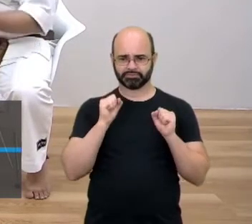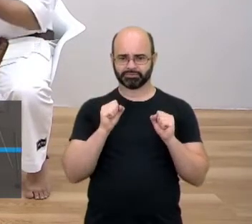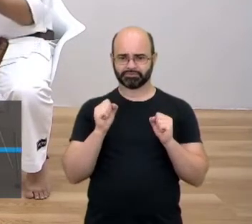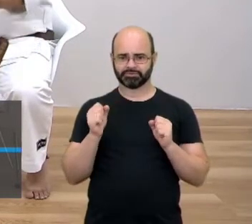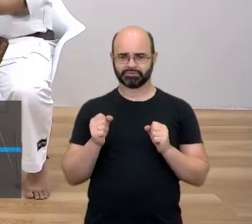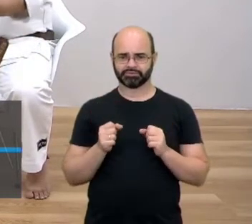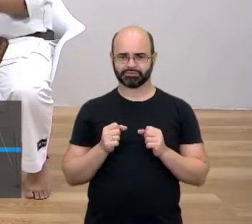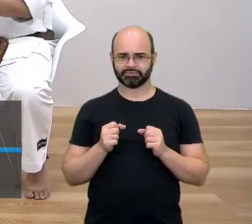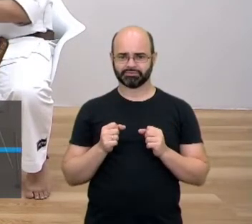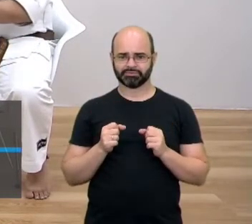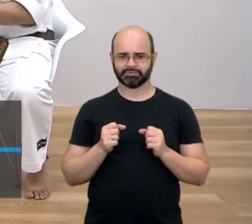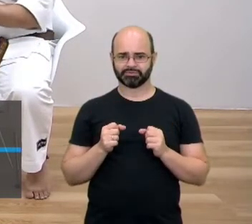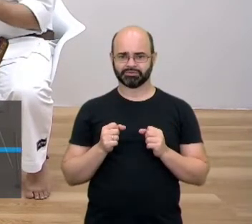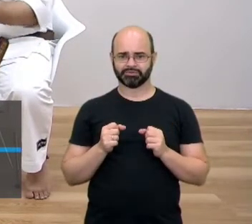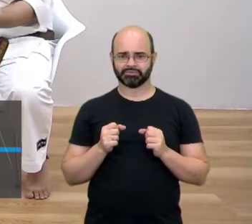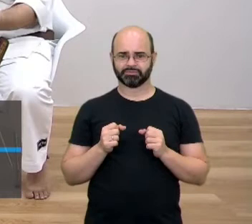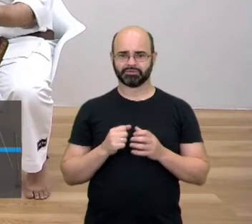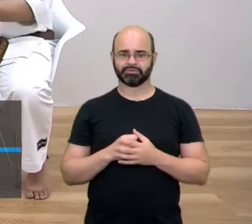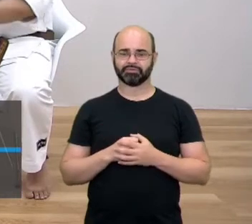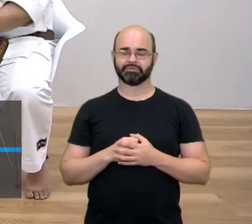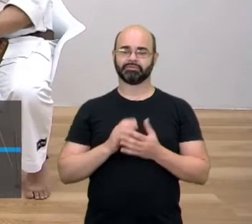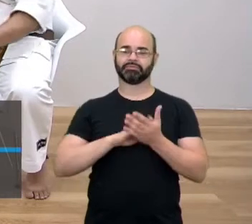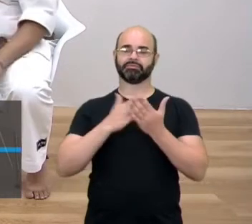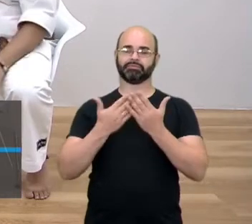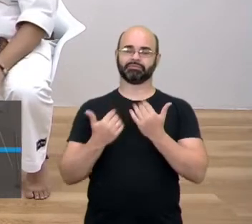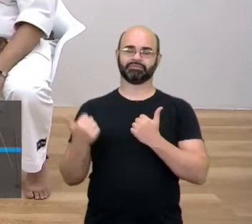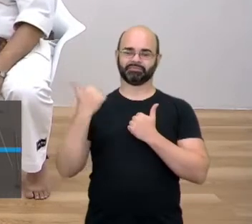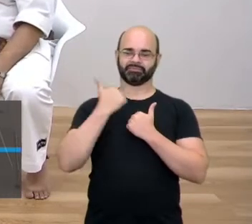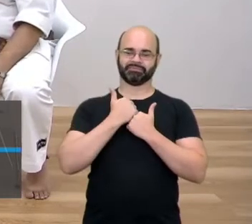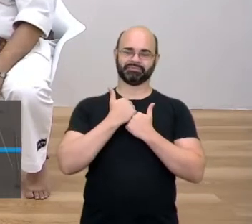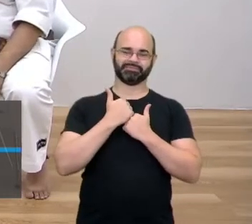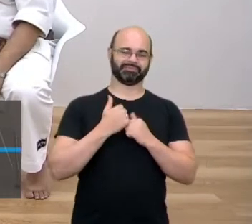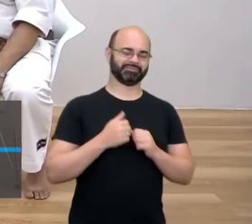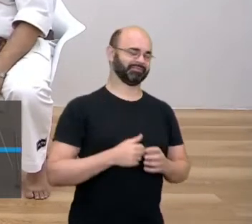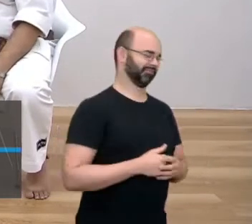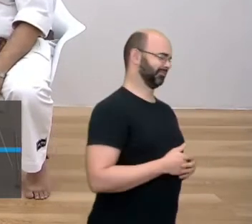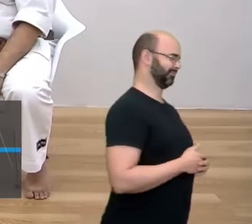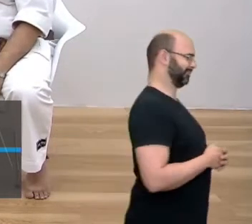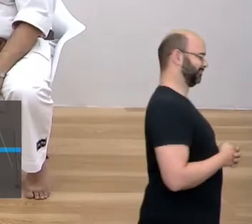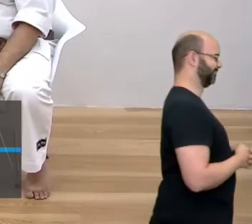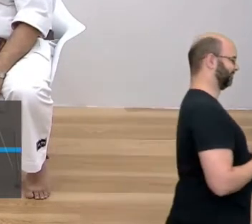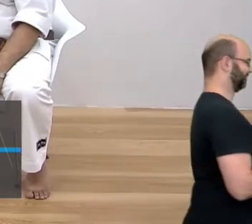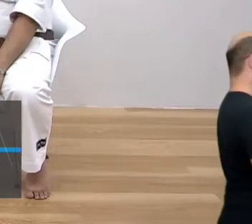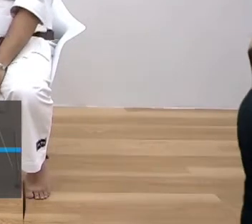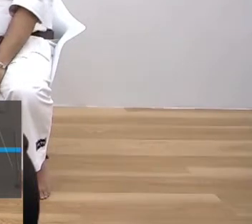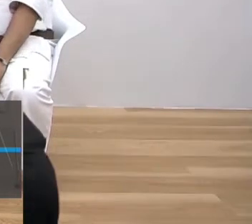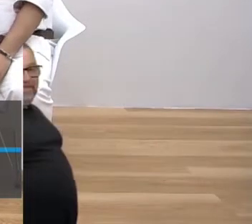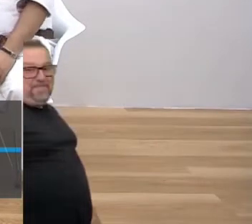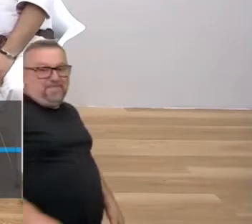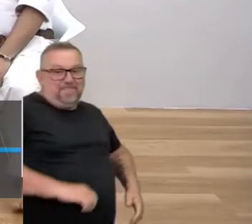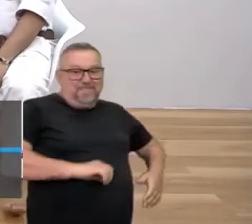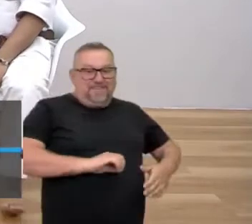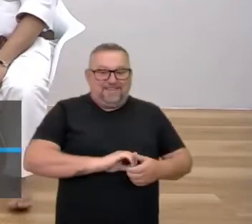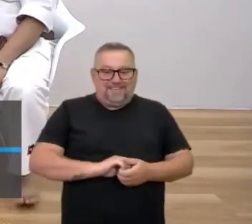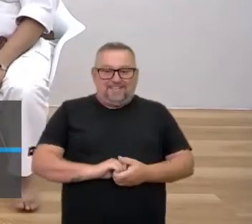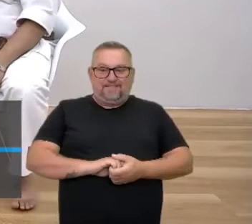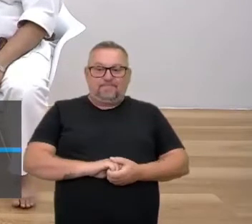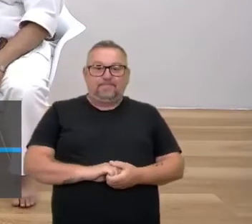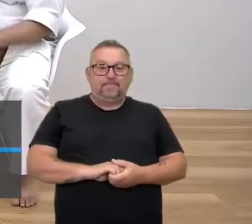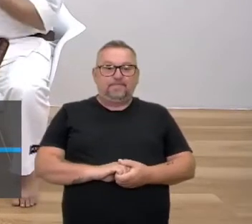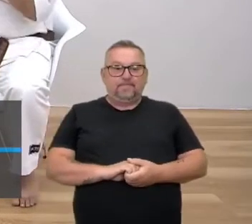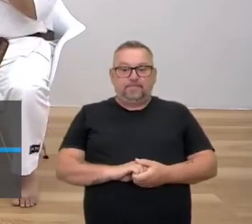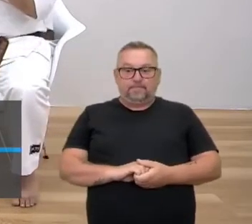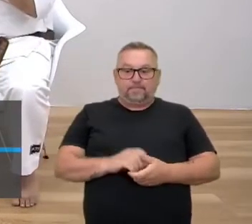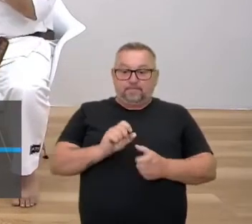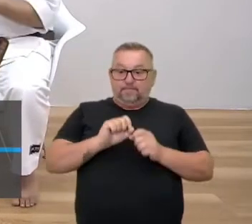mas... Você quer os golpes principais? É, pode ser. O que você quiser, o que estiver no seu coração. O que o seu